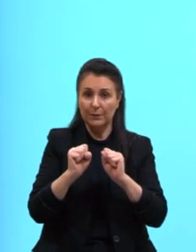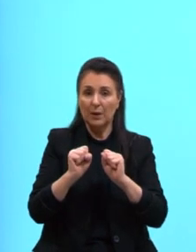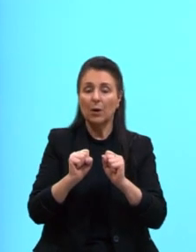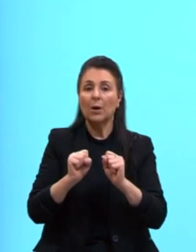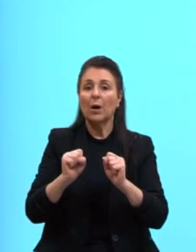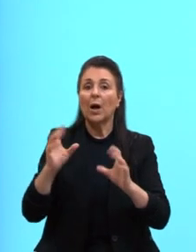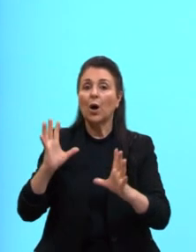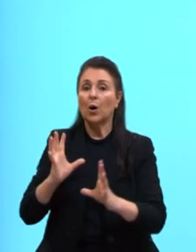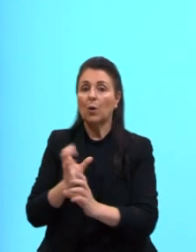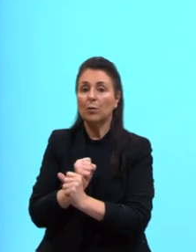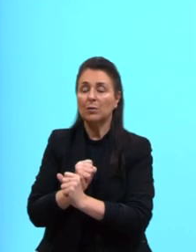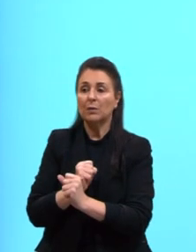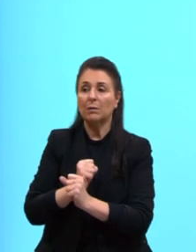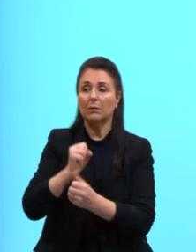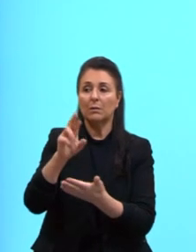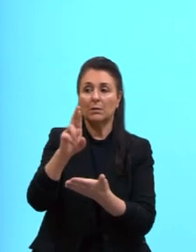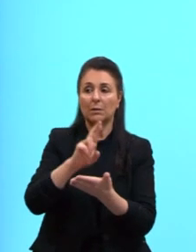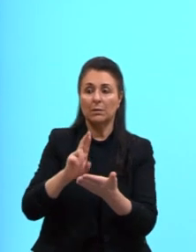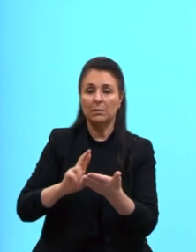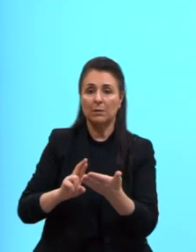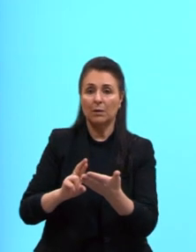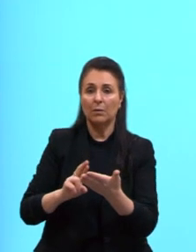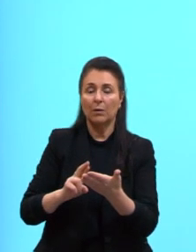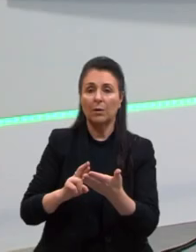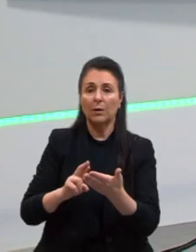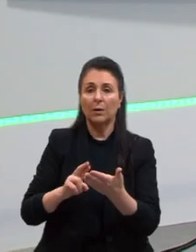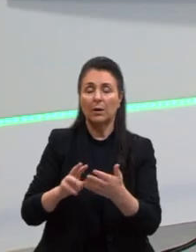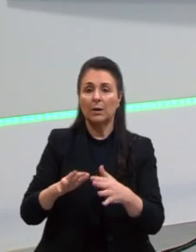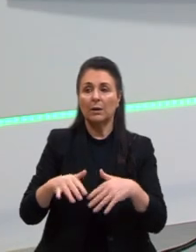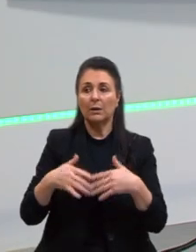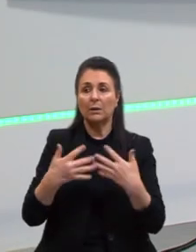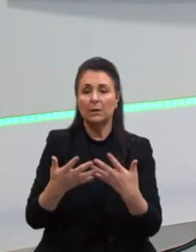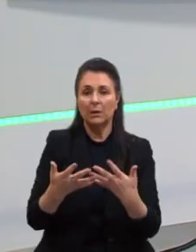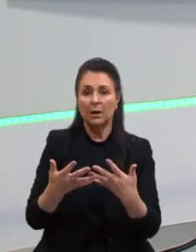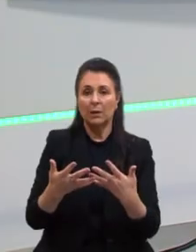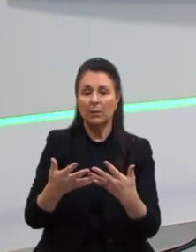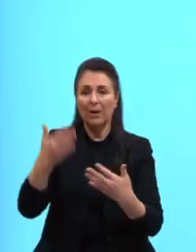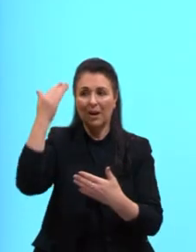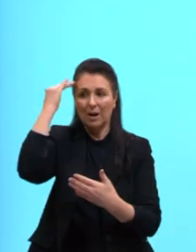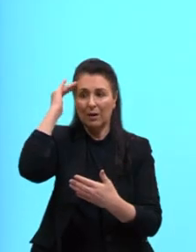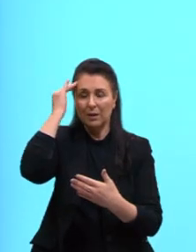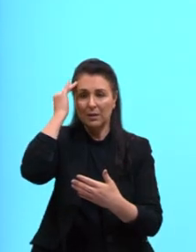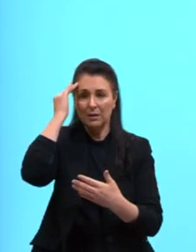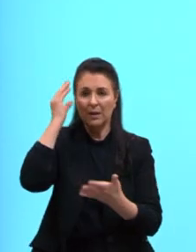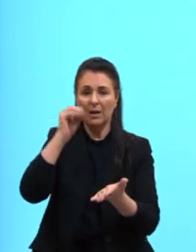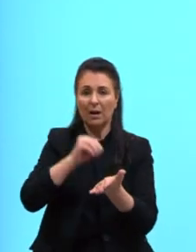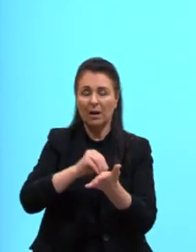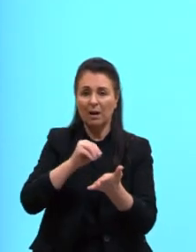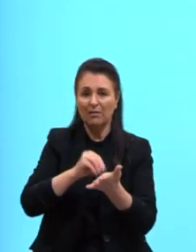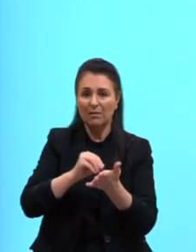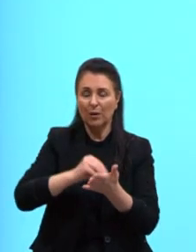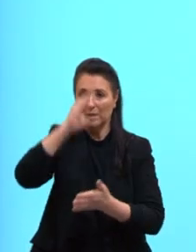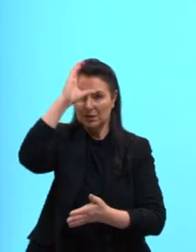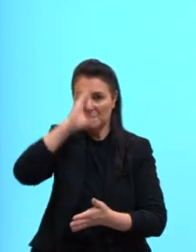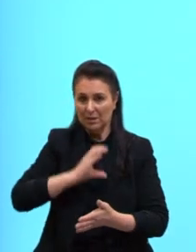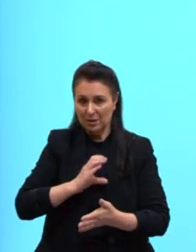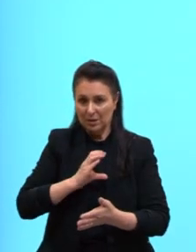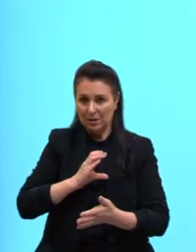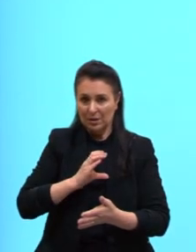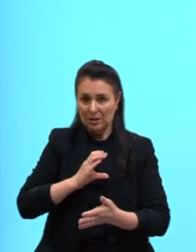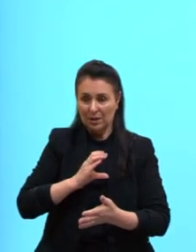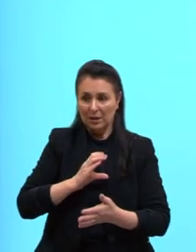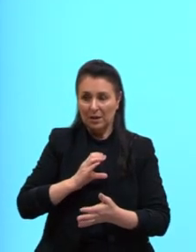conclução da nossa redação. Portanto, ao entender que a falta de cidadania gerada pela